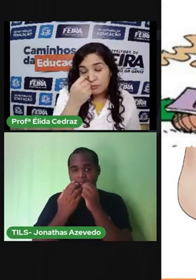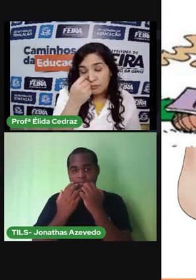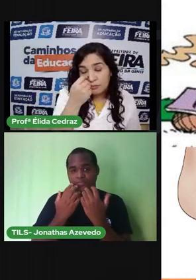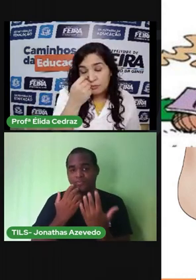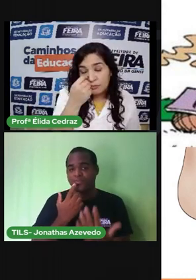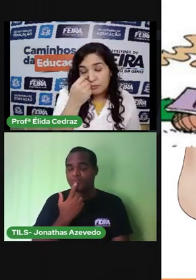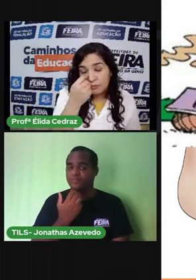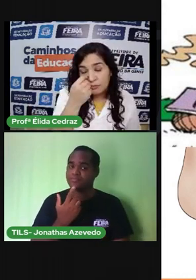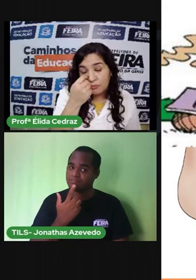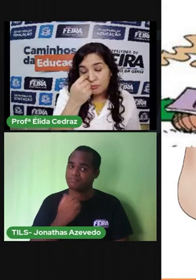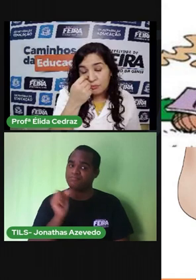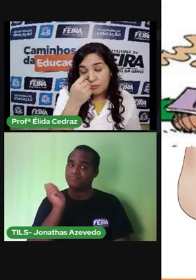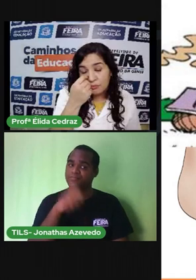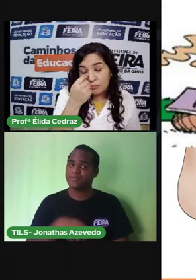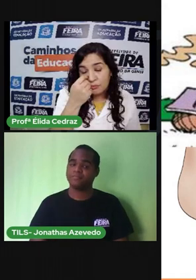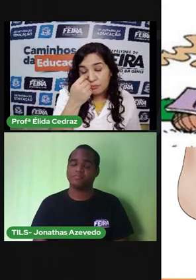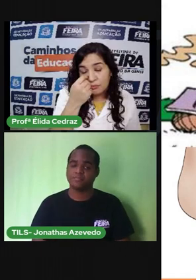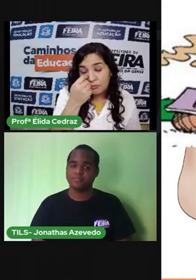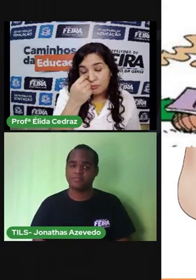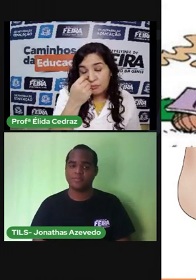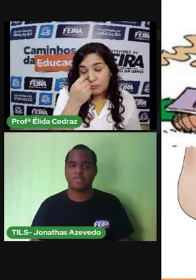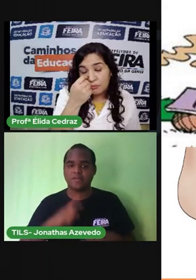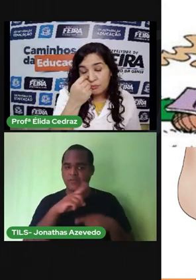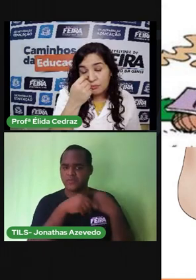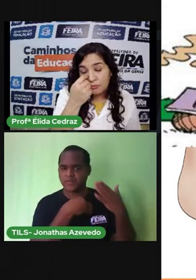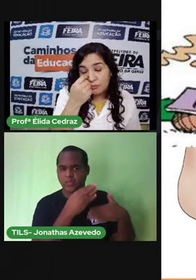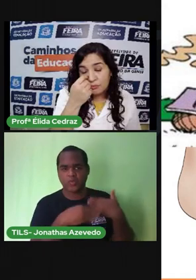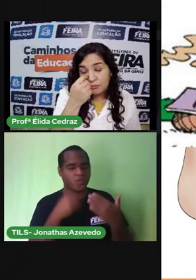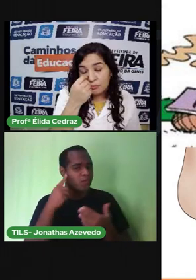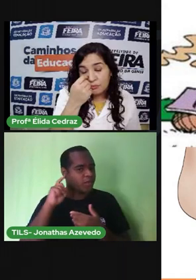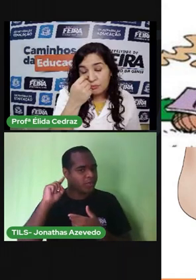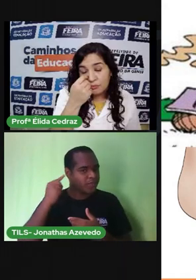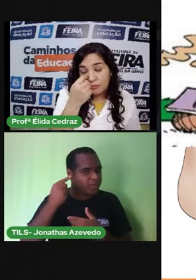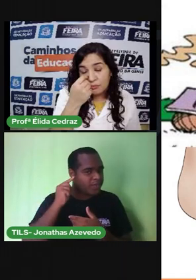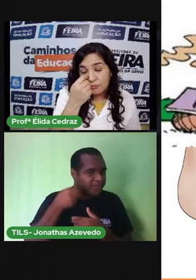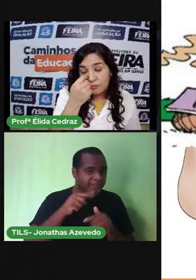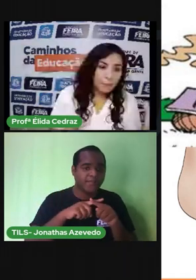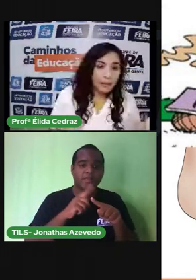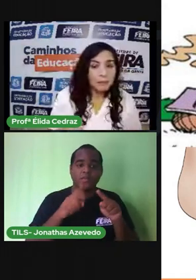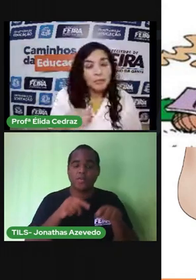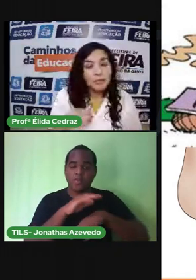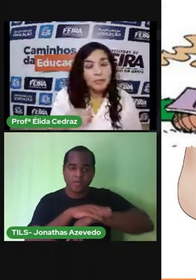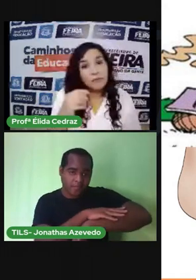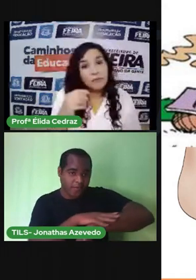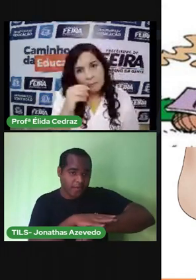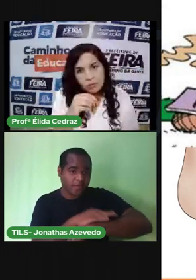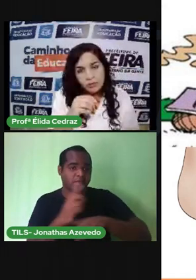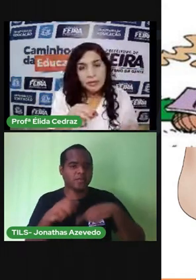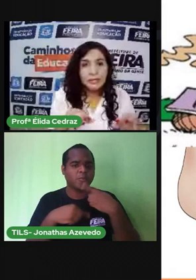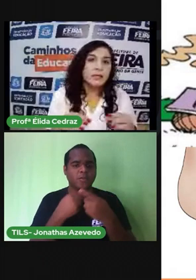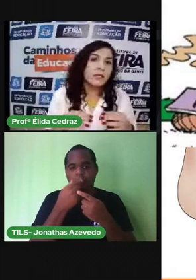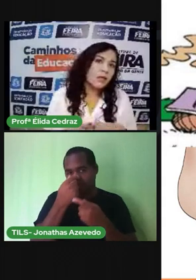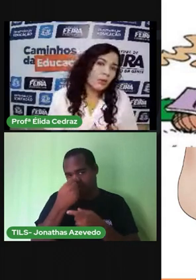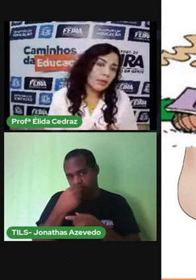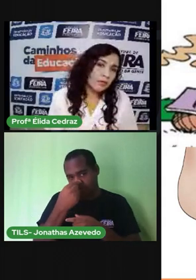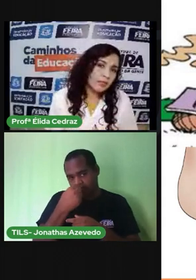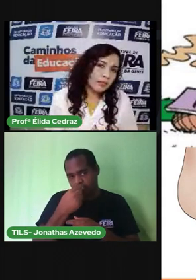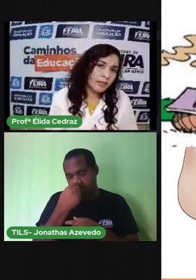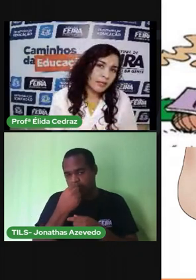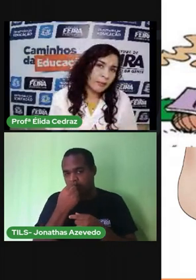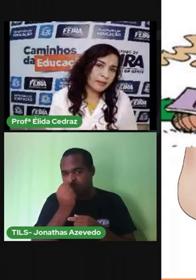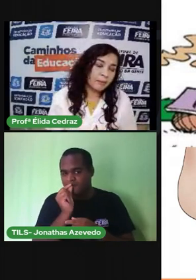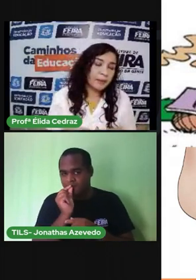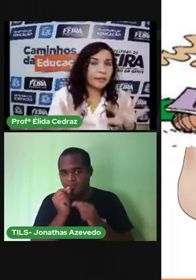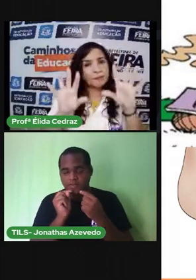então depois que você limpou seu ouvido depois que você limpou seu pé depois que você limpou seu nariz o que que